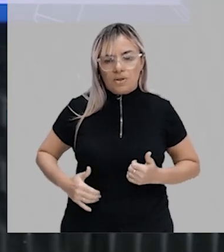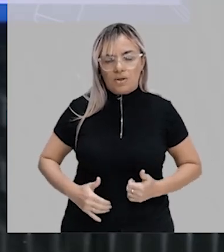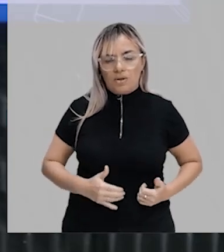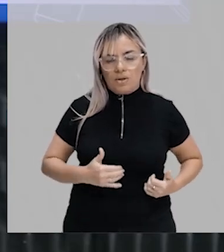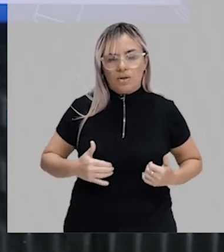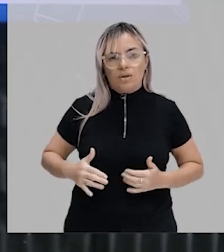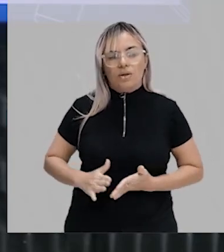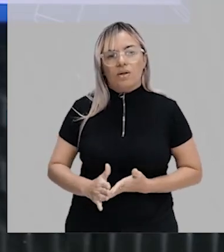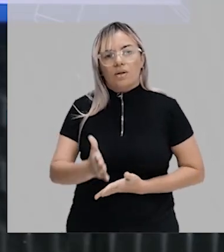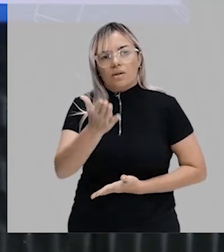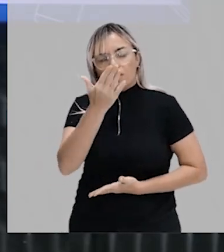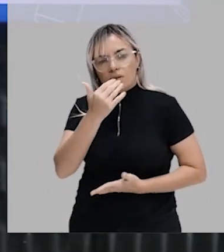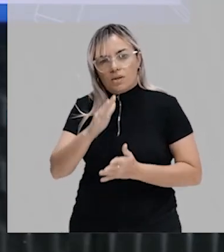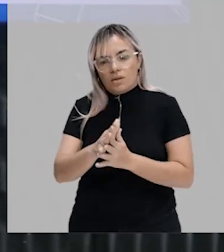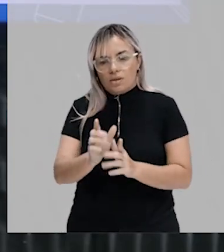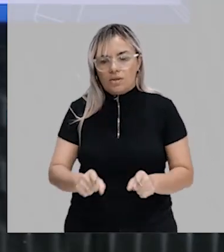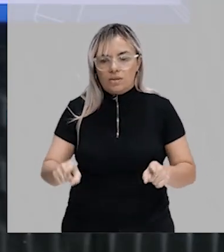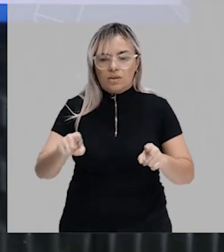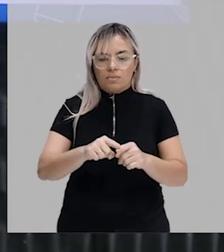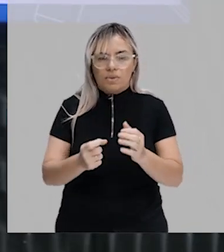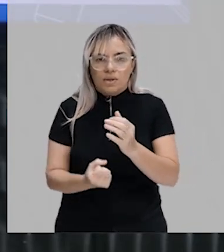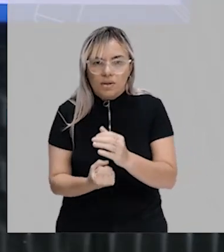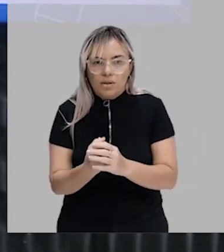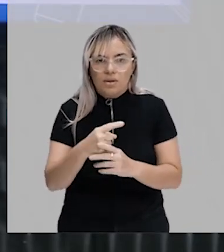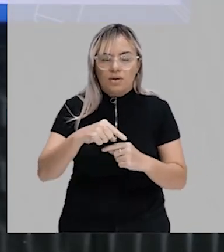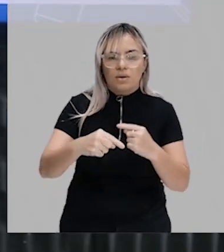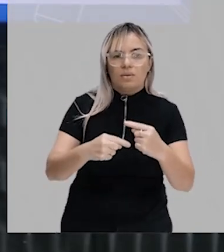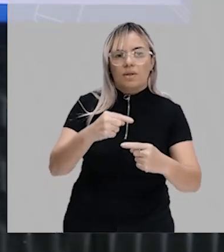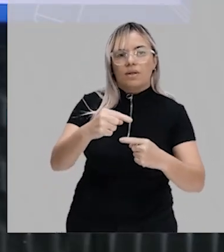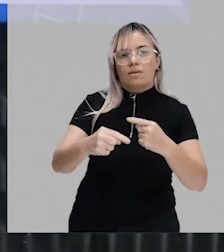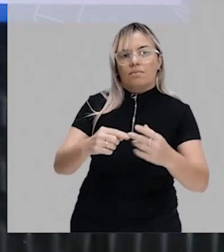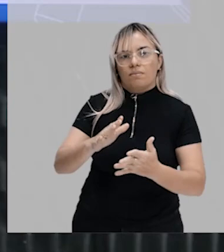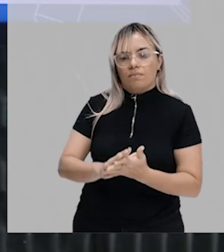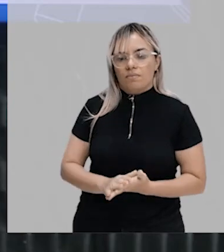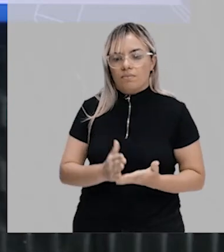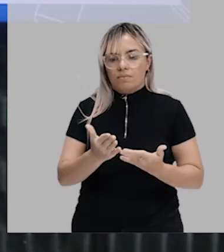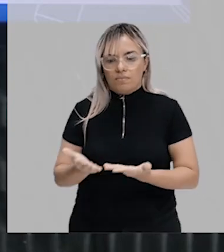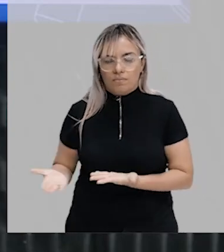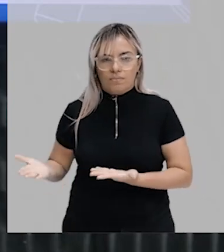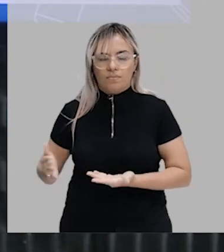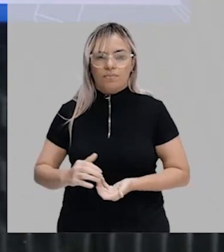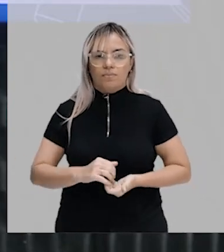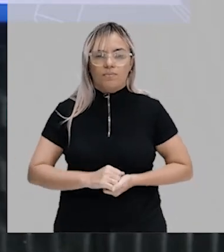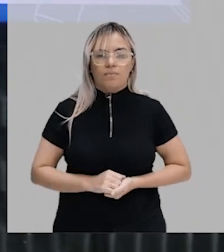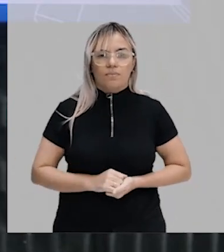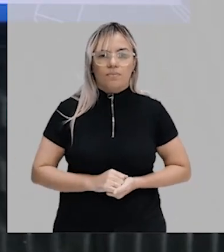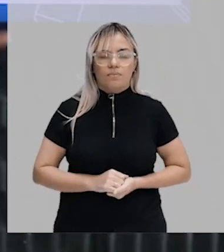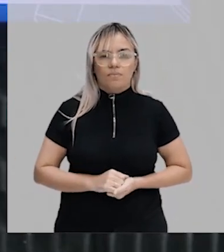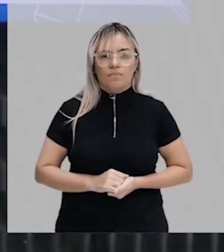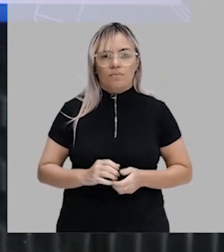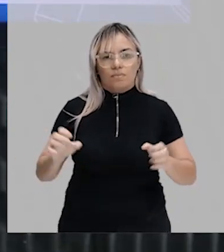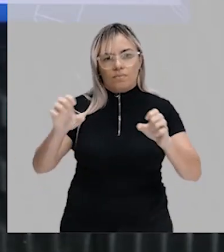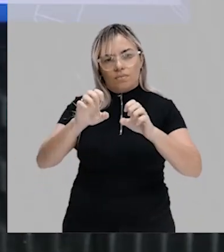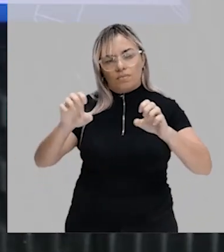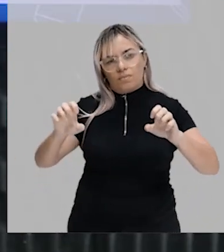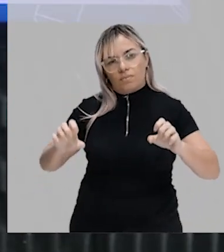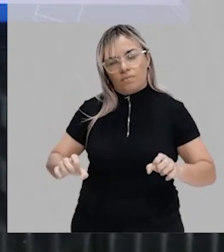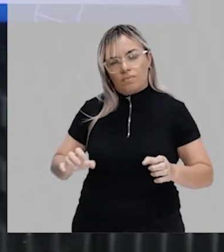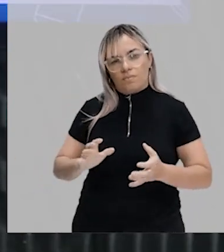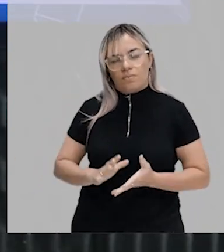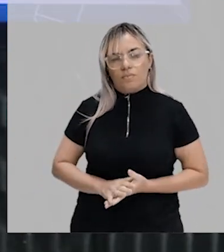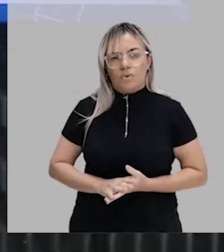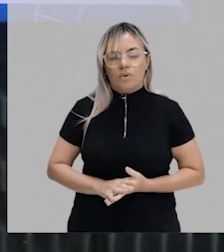energia. O alimento fornece matéria-prima. Ou seja, as estruturas que